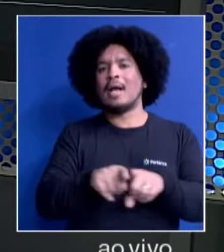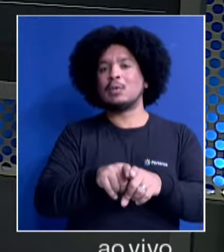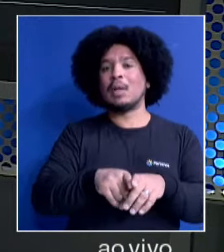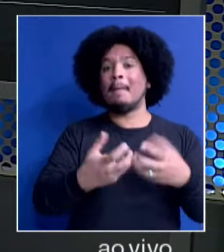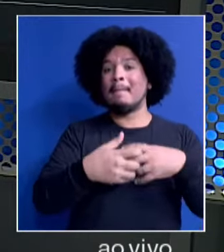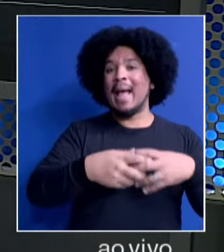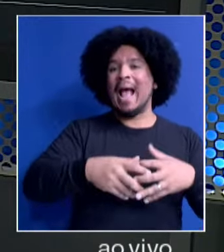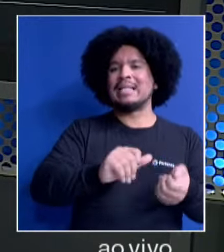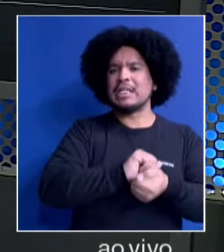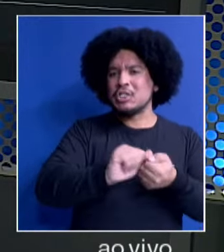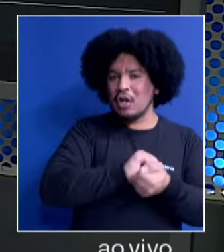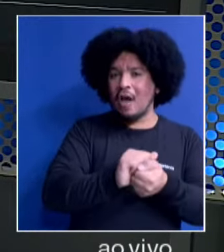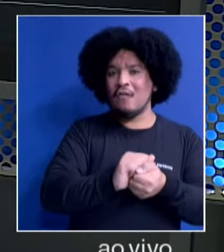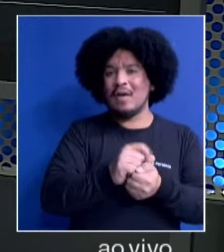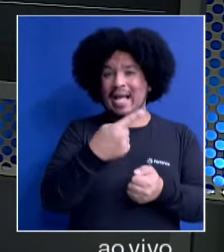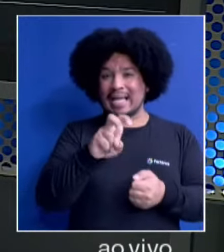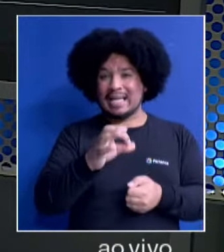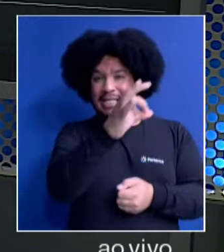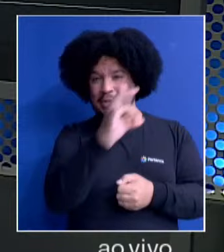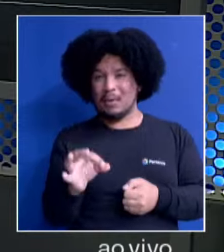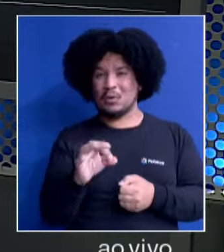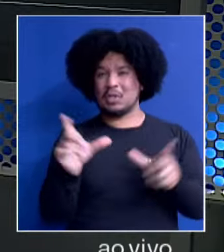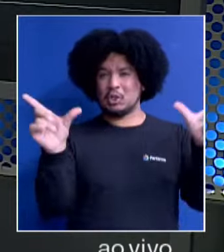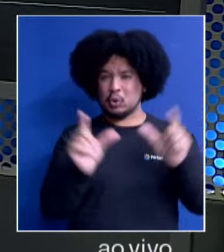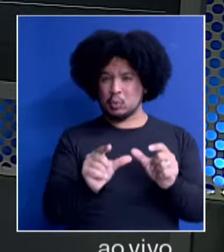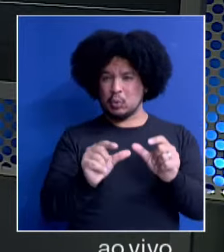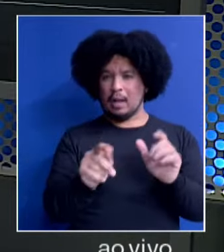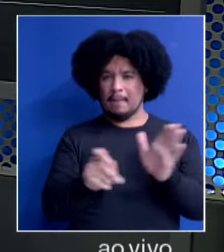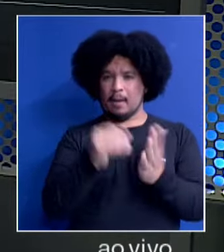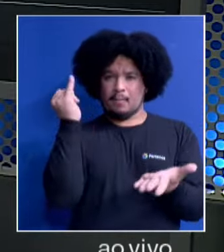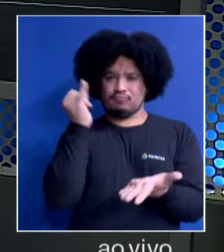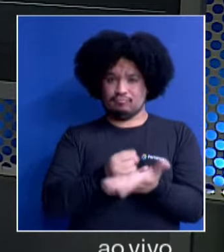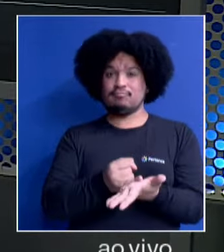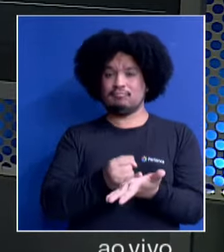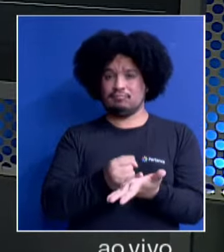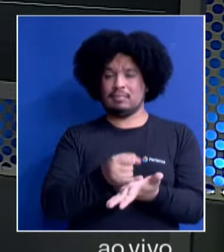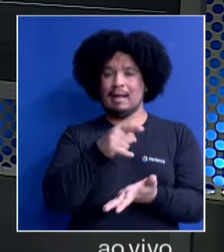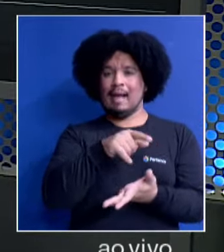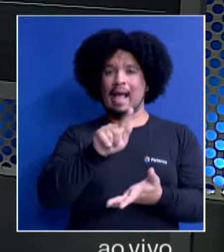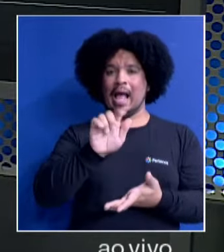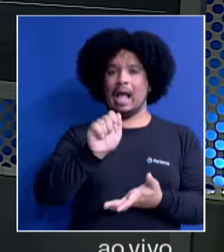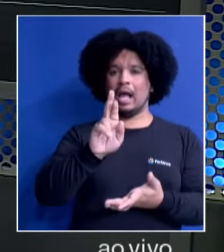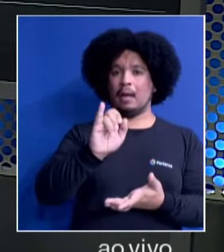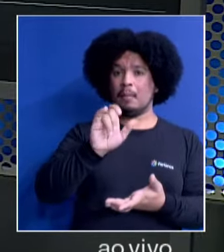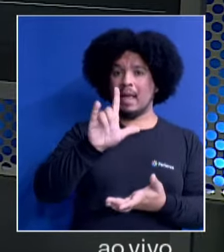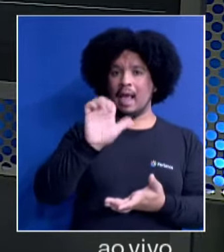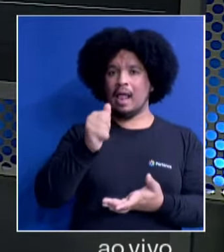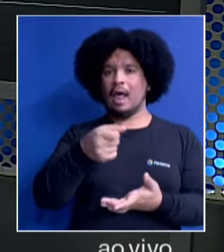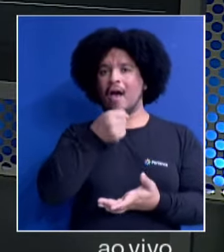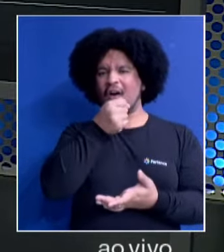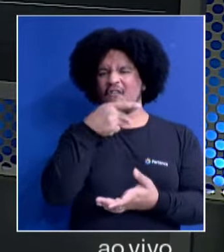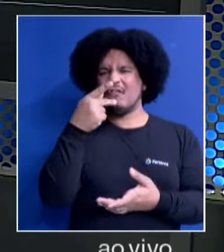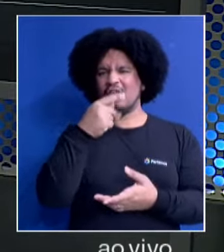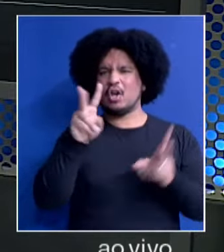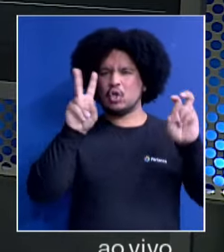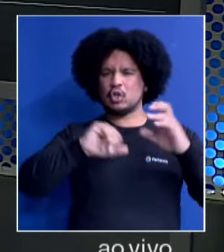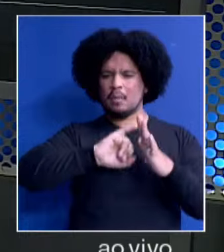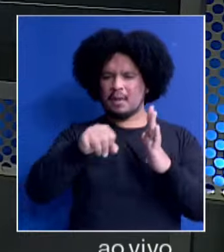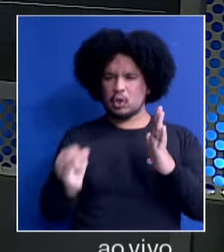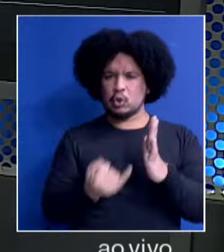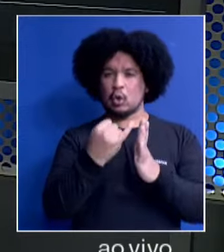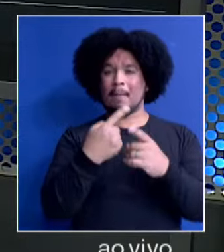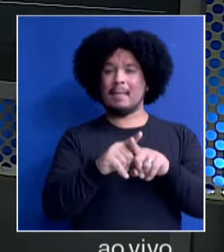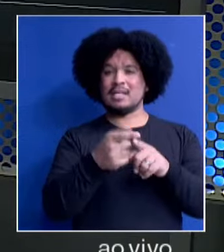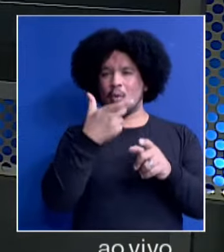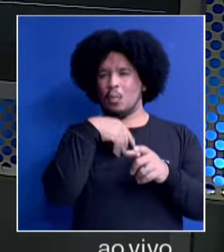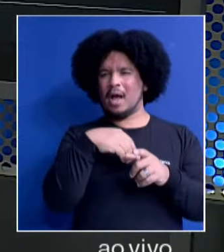% seria a redução aí, acho que é de impostos, a Gabriela Veras falou de juros, mas eu acho que seria uma redução